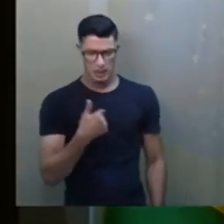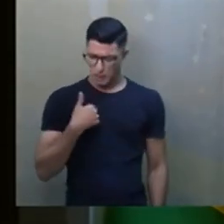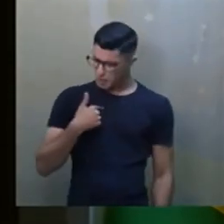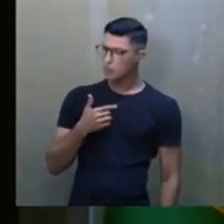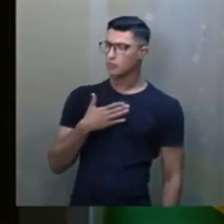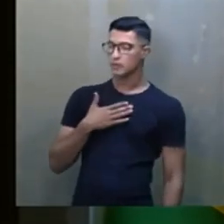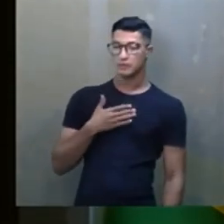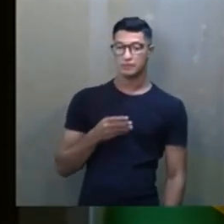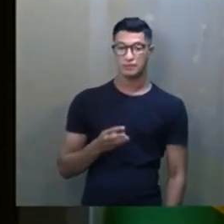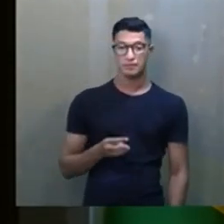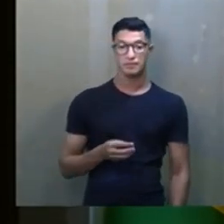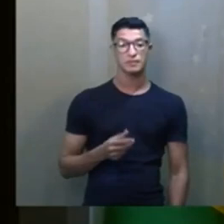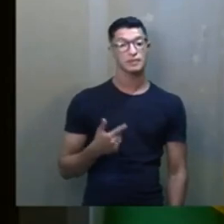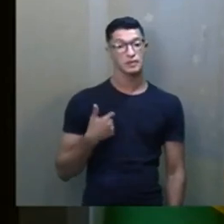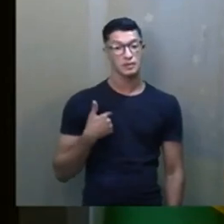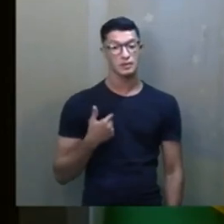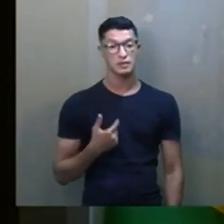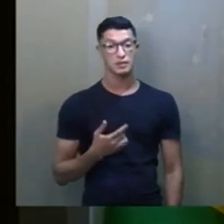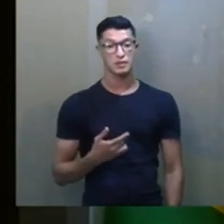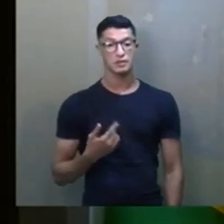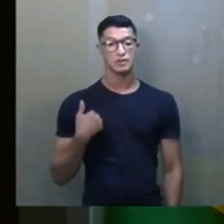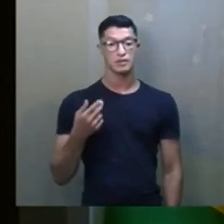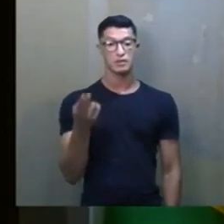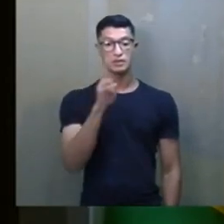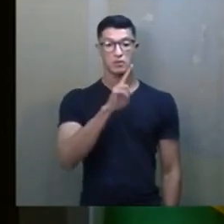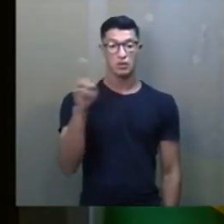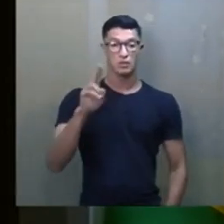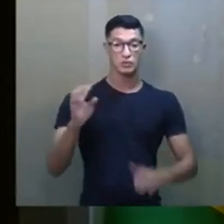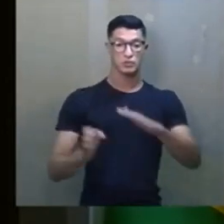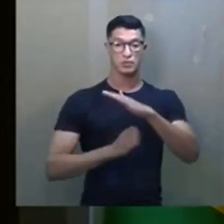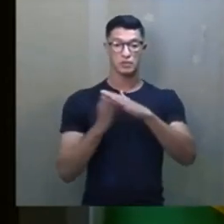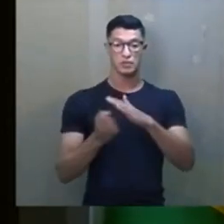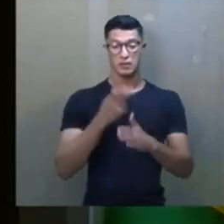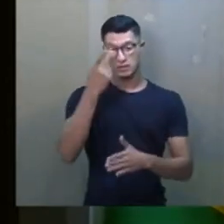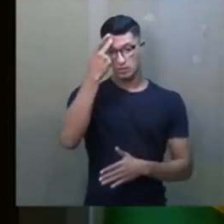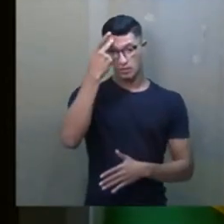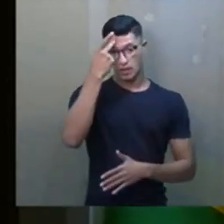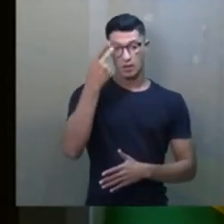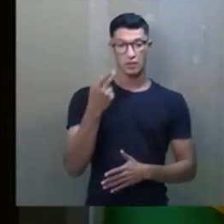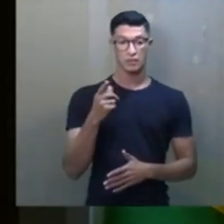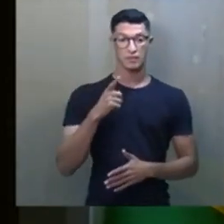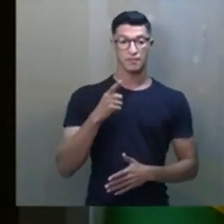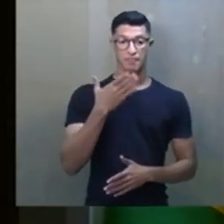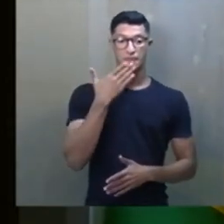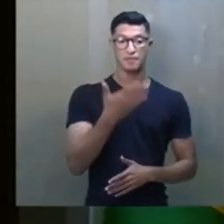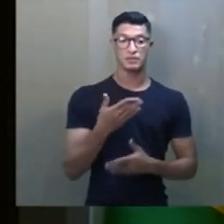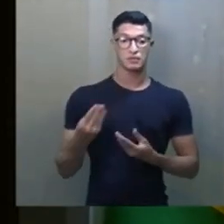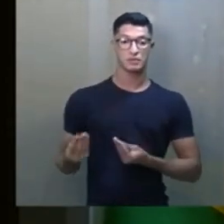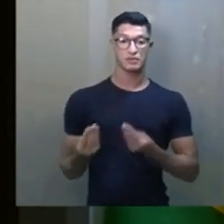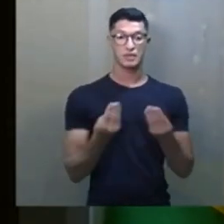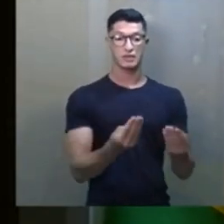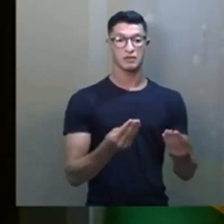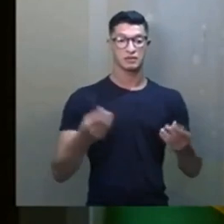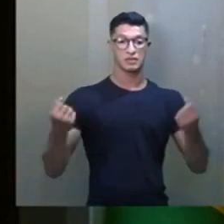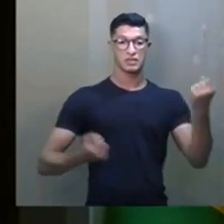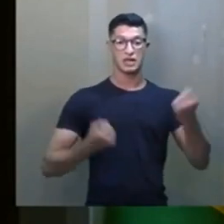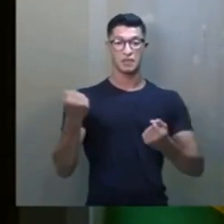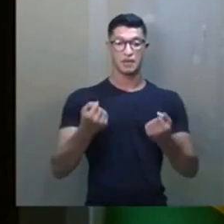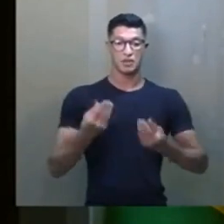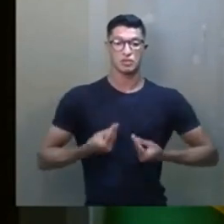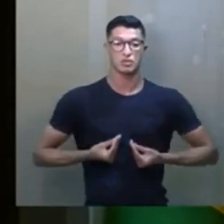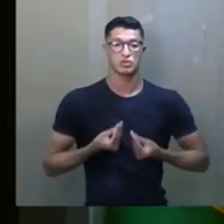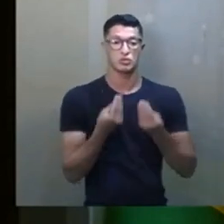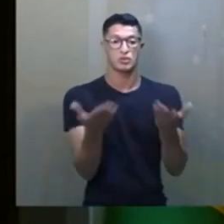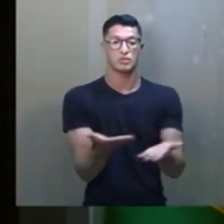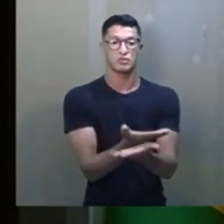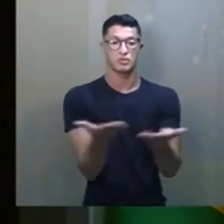eu, meu filho. Pois, olha, eu vejo em nome de um empresário de São Paulo, que pediu para entregar uma caminhão de doações